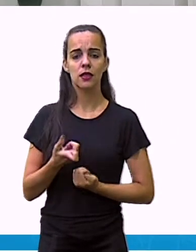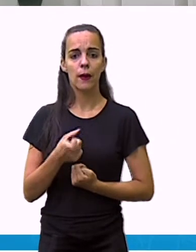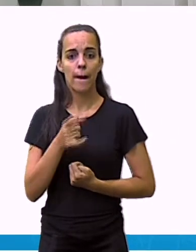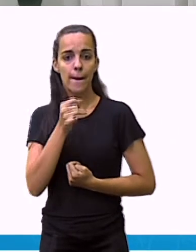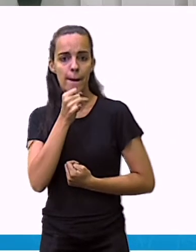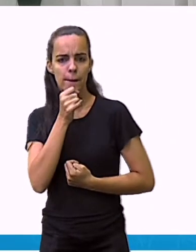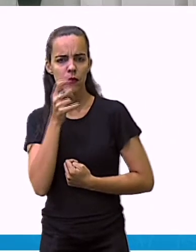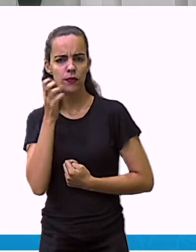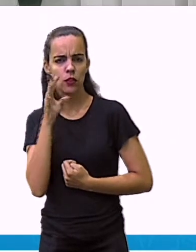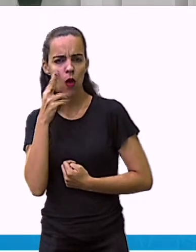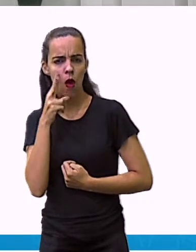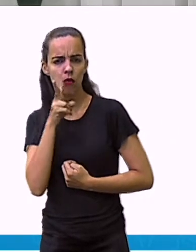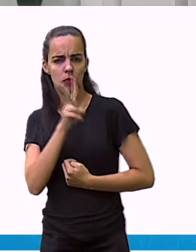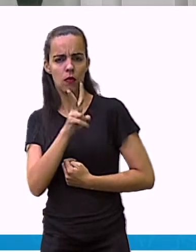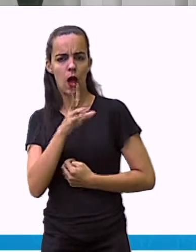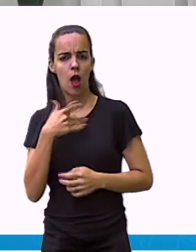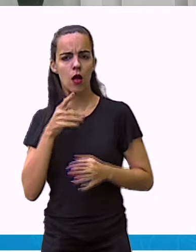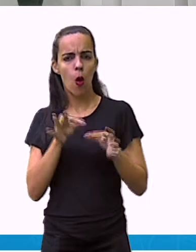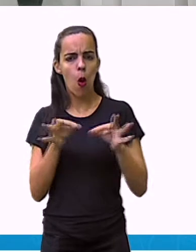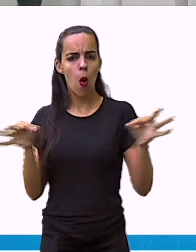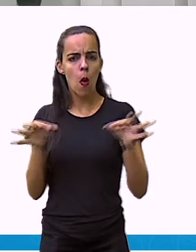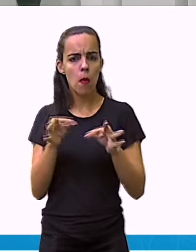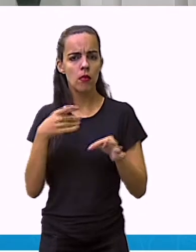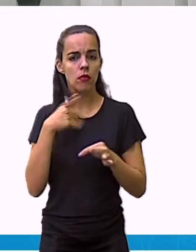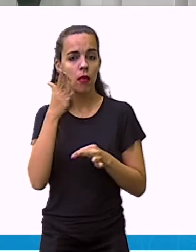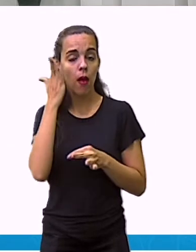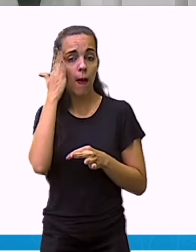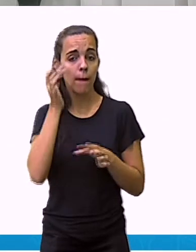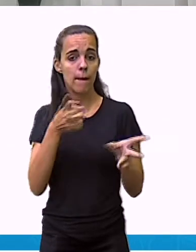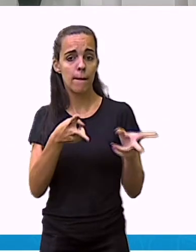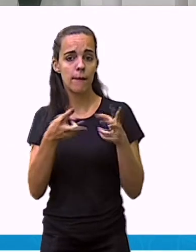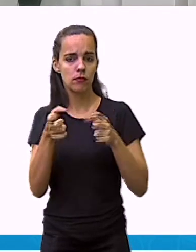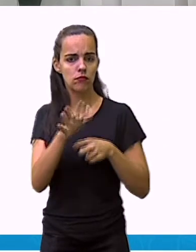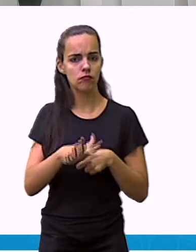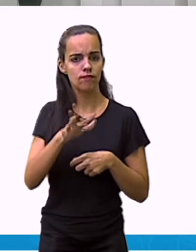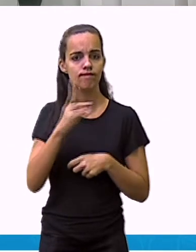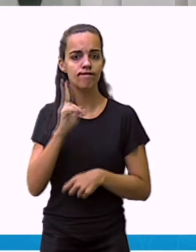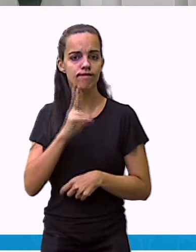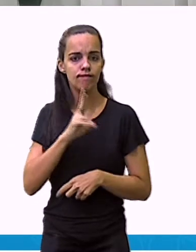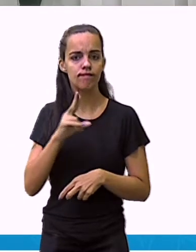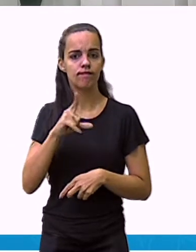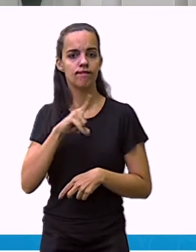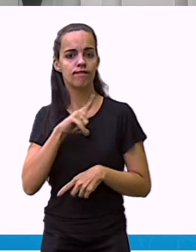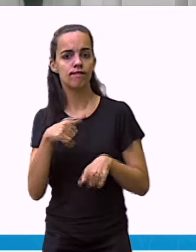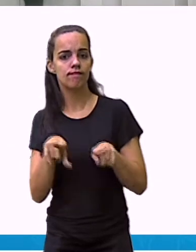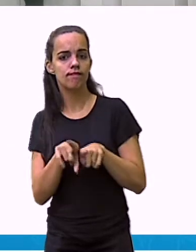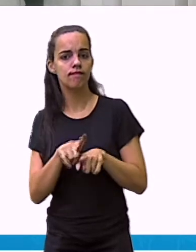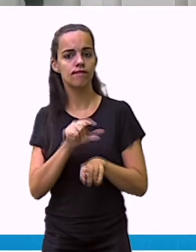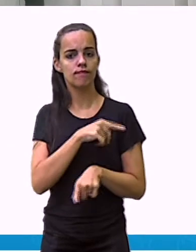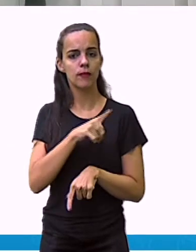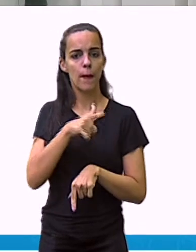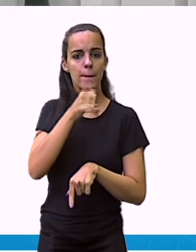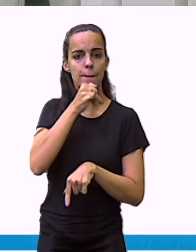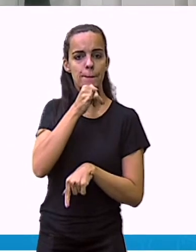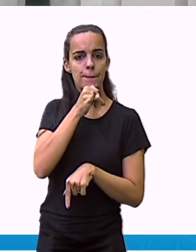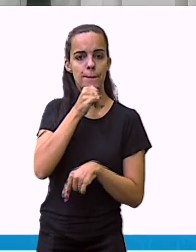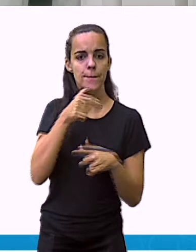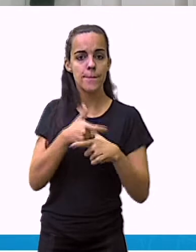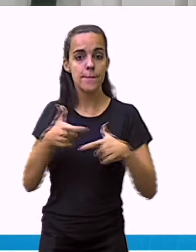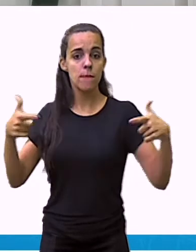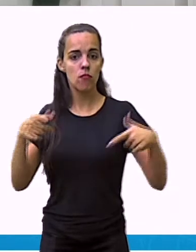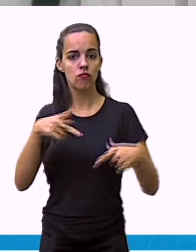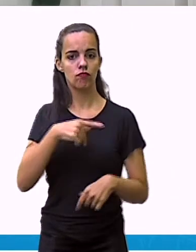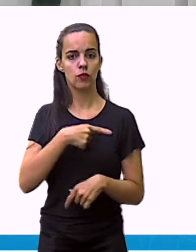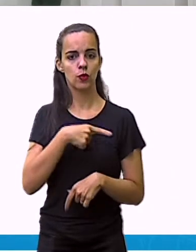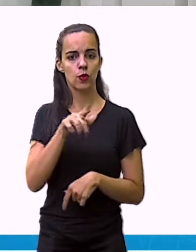área da Rússia é muito maior que a área do Brasil e que os da China e Estados Unidos tem tamanhos parecidos. Como que nós